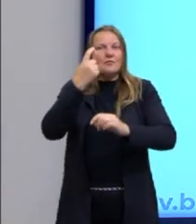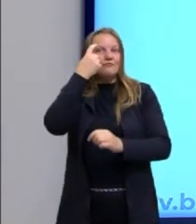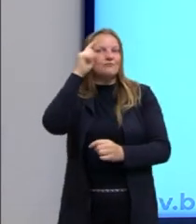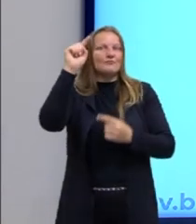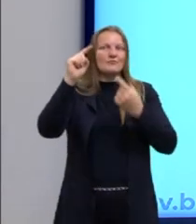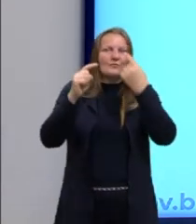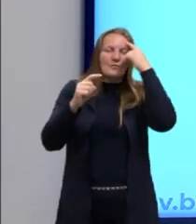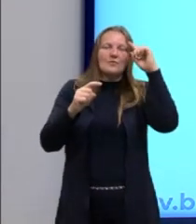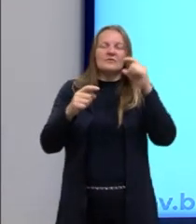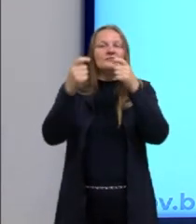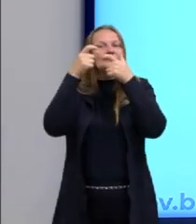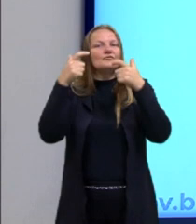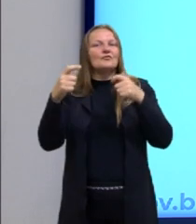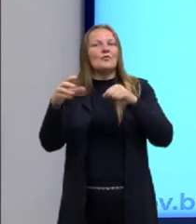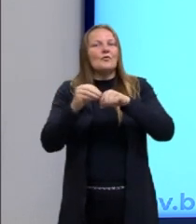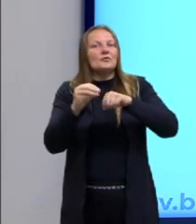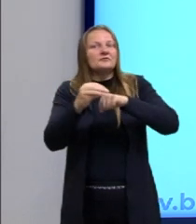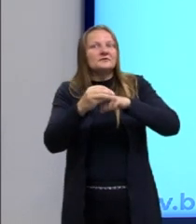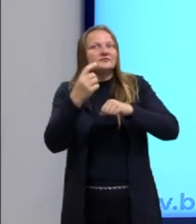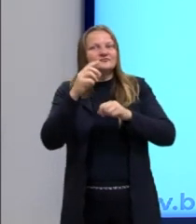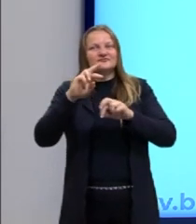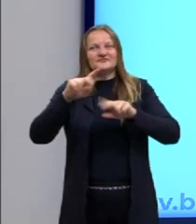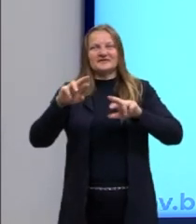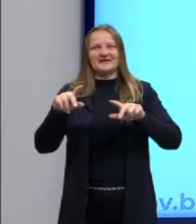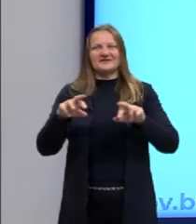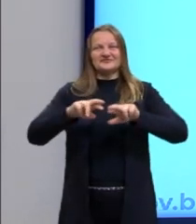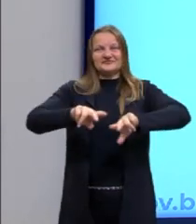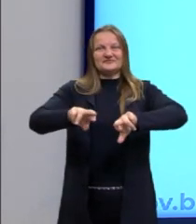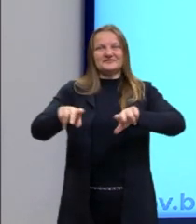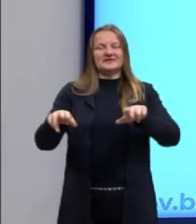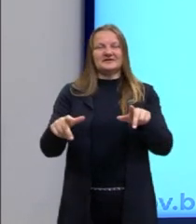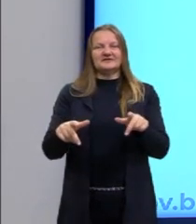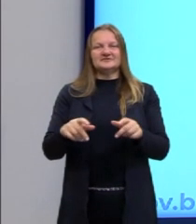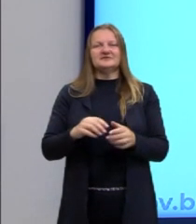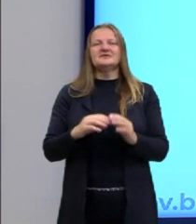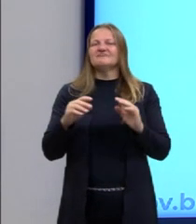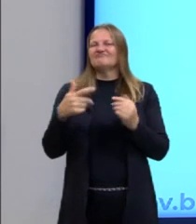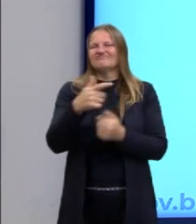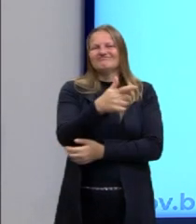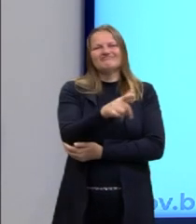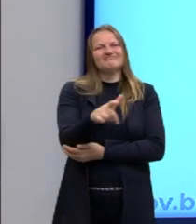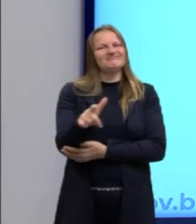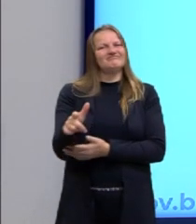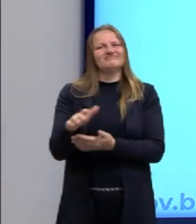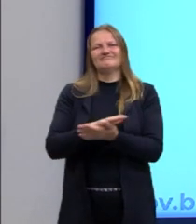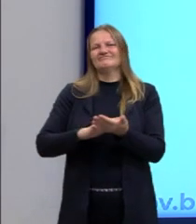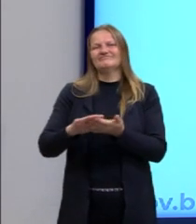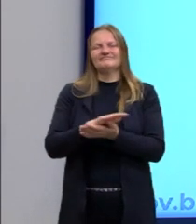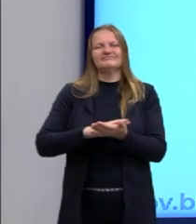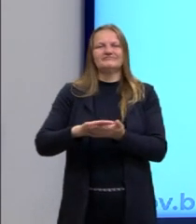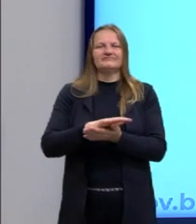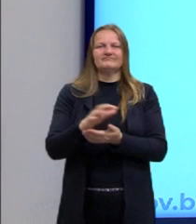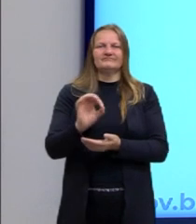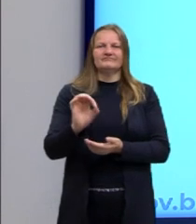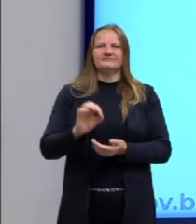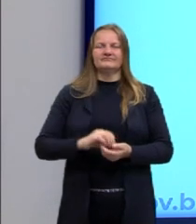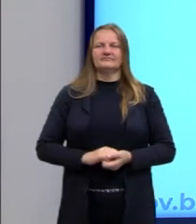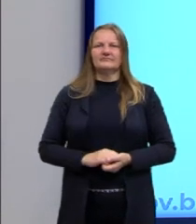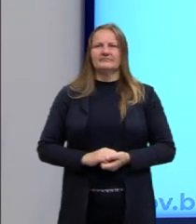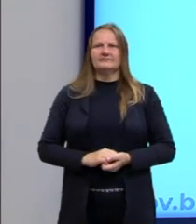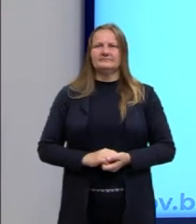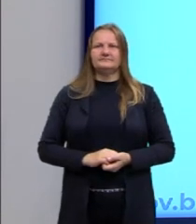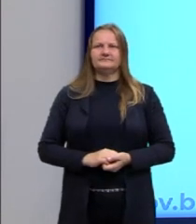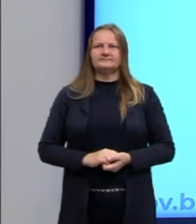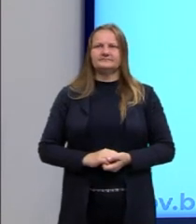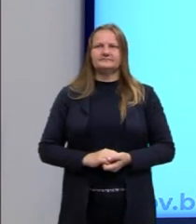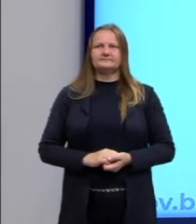conhecimento, etc., tal, que a escola de Frankfurt pensava no início, acaba não ocorrendo, né? Turma, nós temos